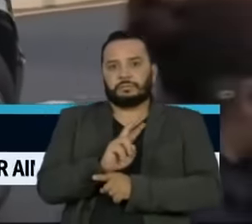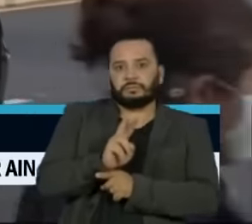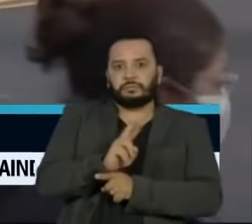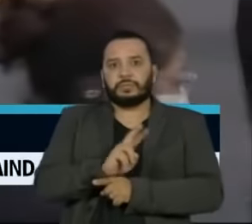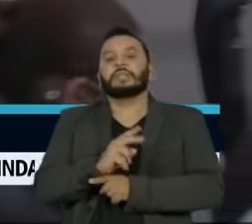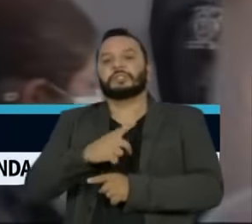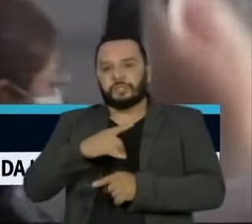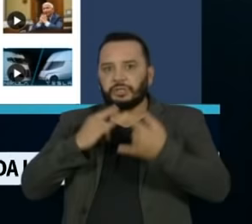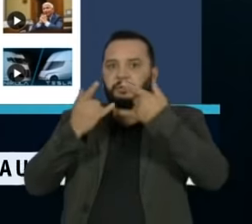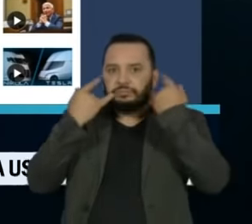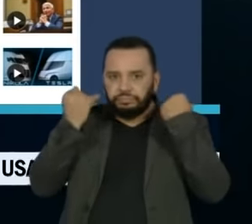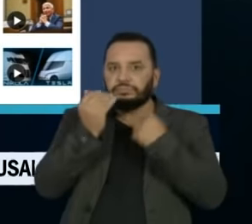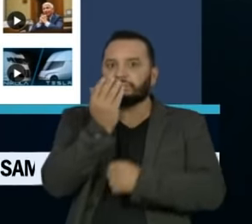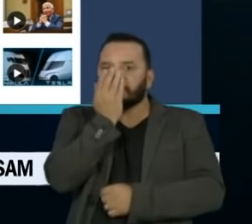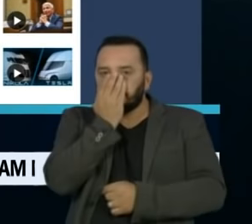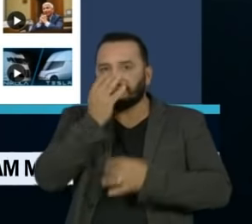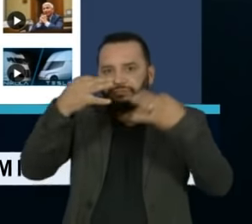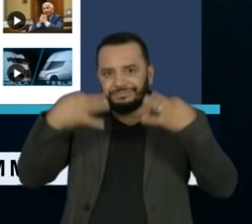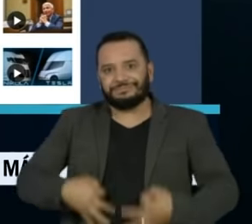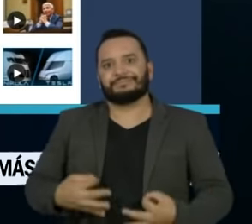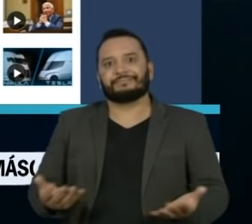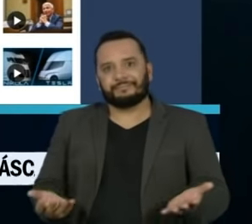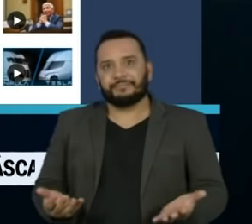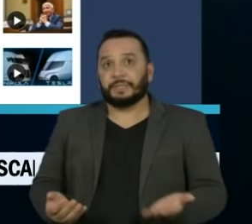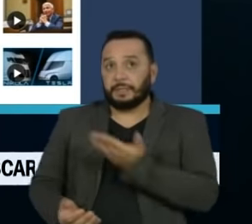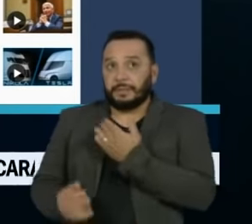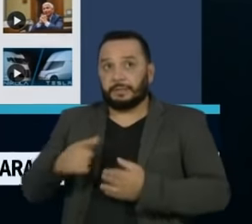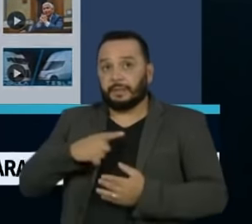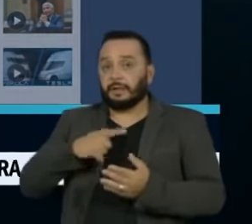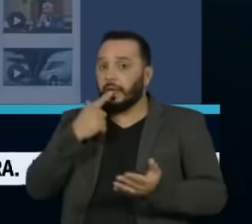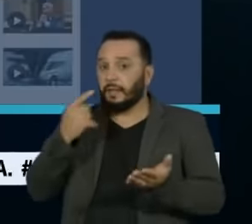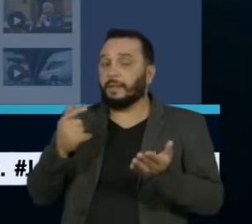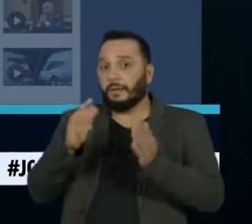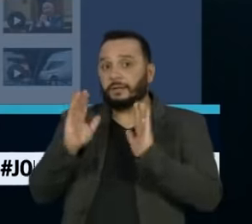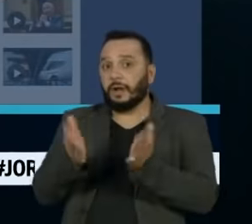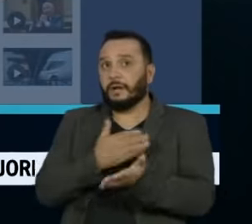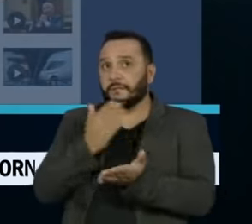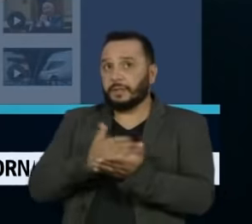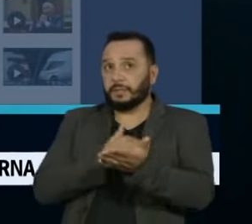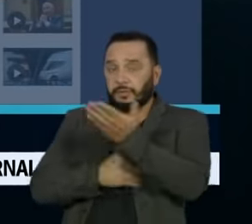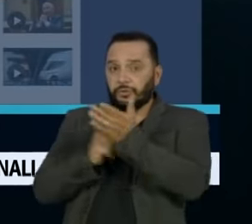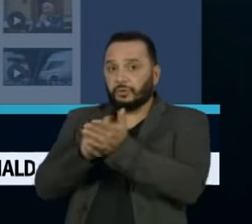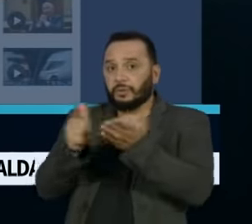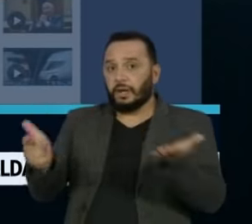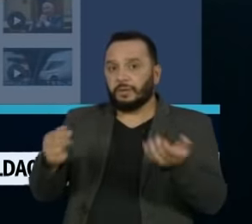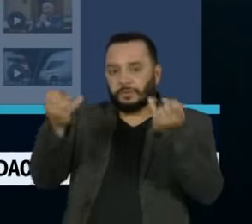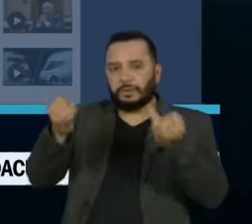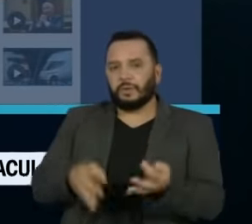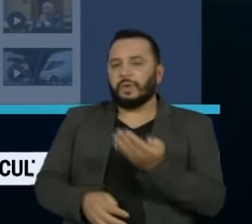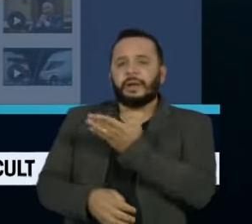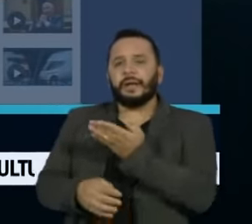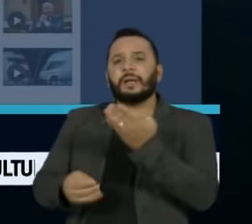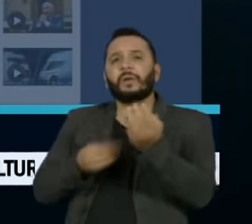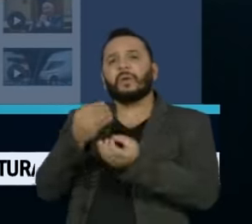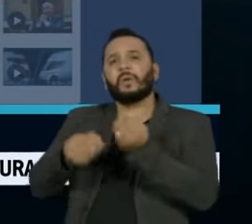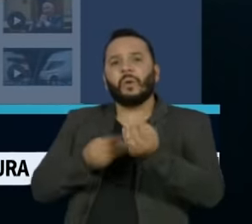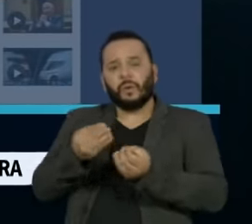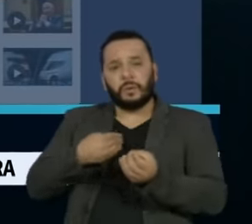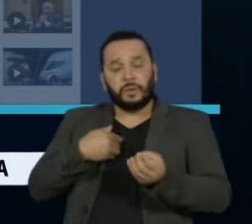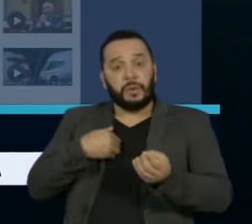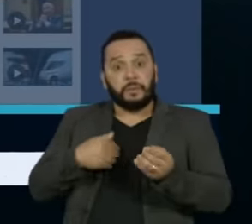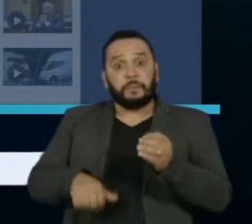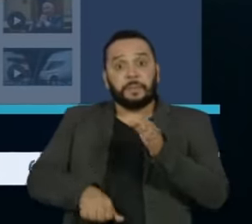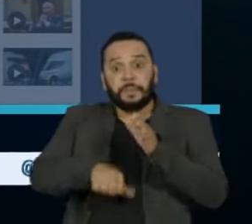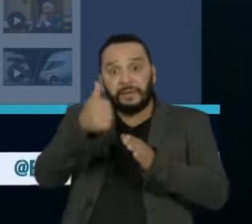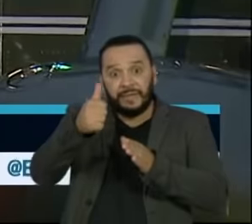equipamentos de segurança. De acordo com o The Wall Street Journal, o presidente americano não revelou o primeiro teste positivo